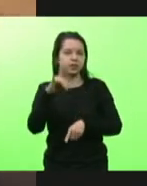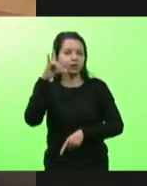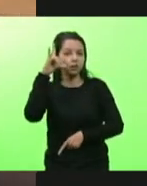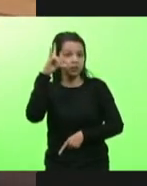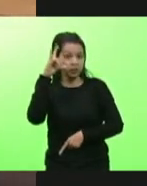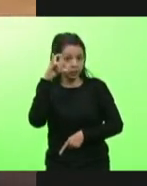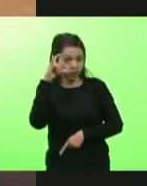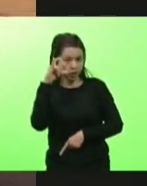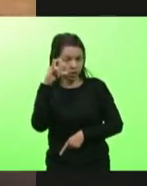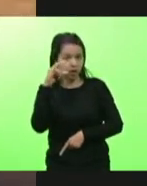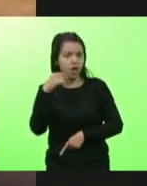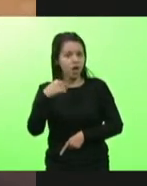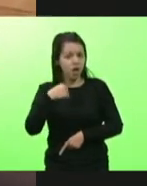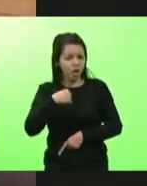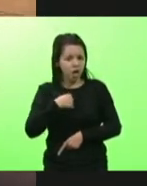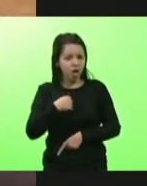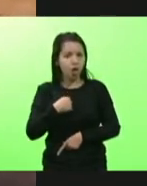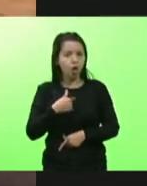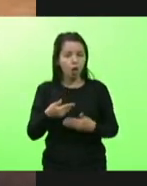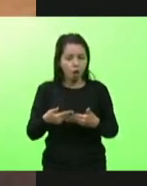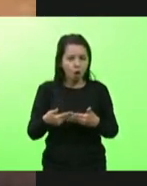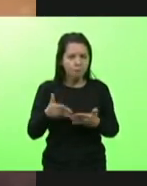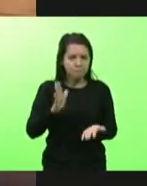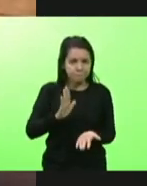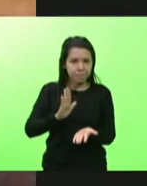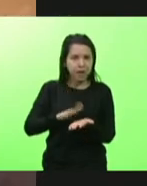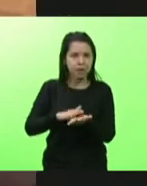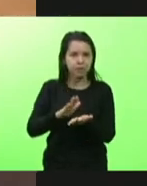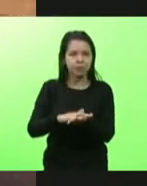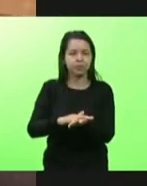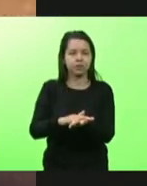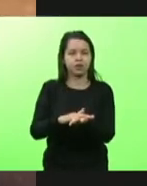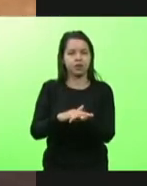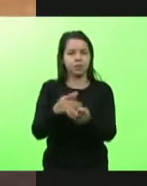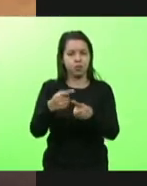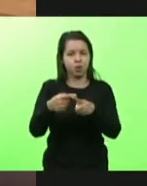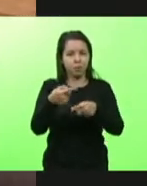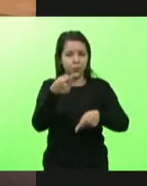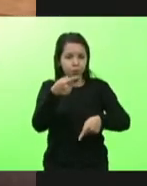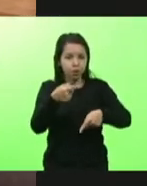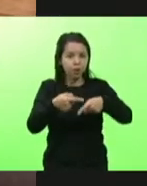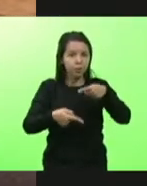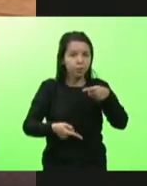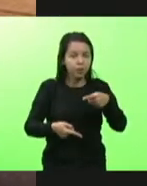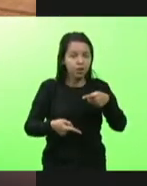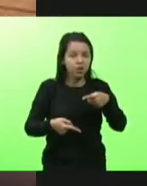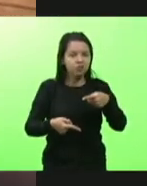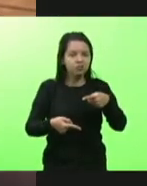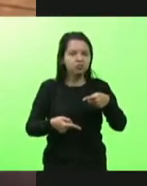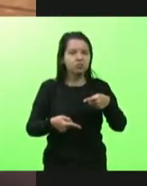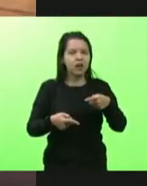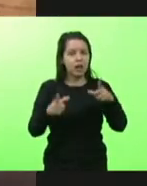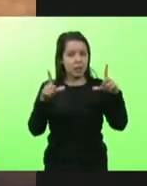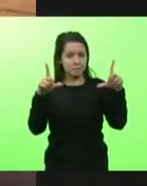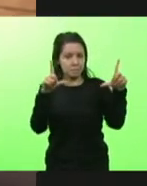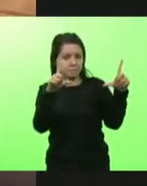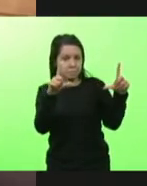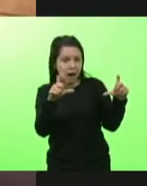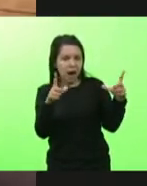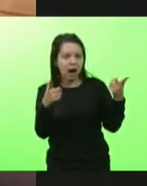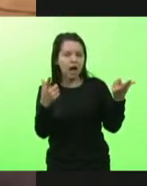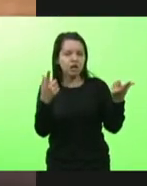quando eu ia parabenizar por ter proibido esse tipo de imagem, por ter feito censura